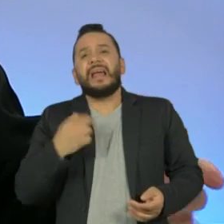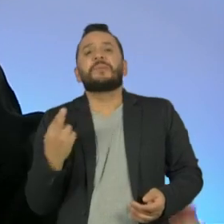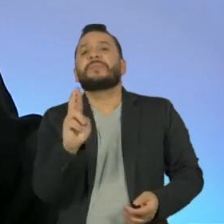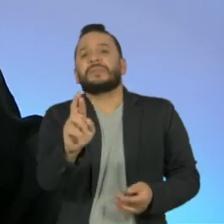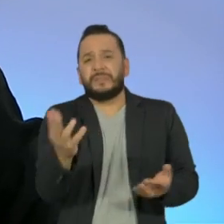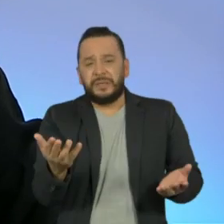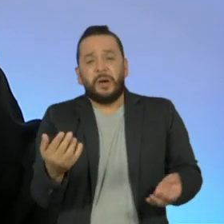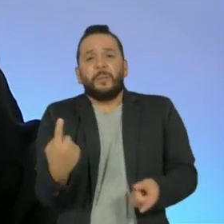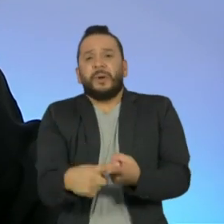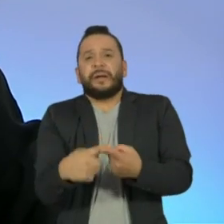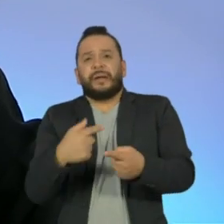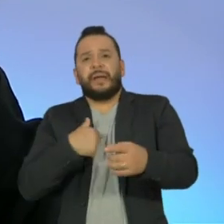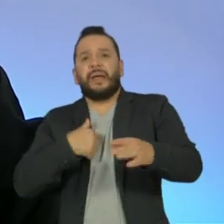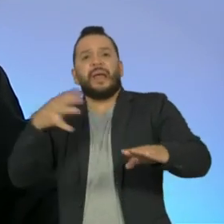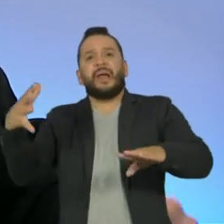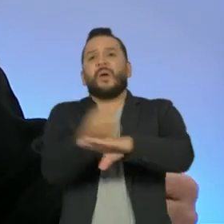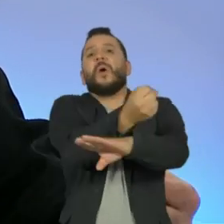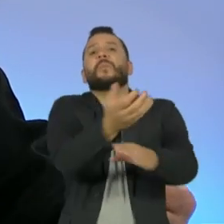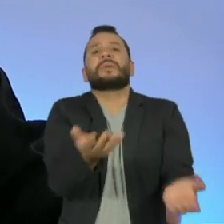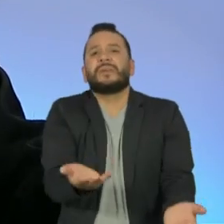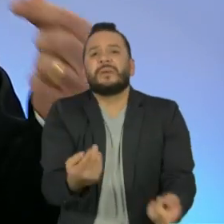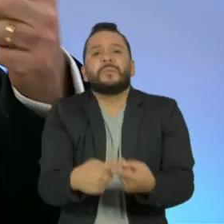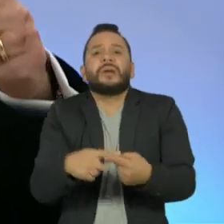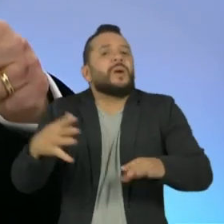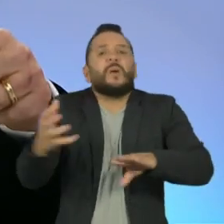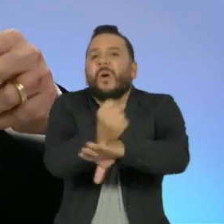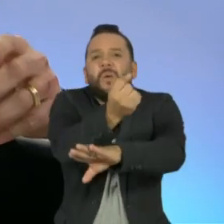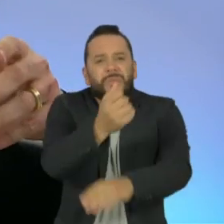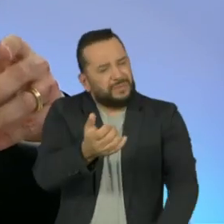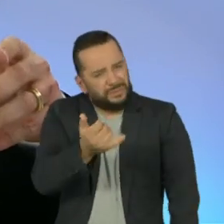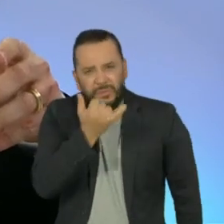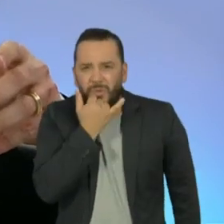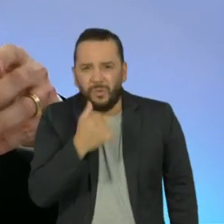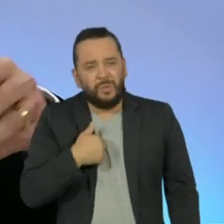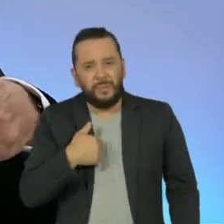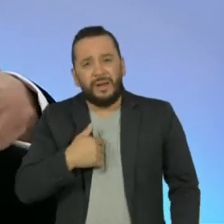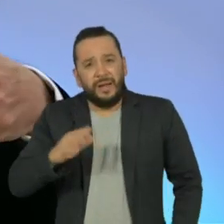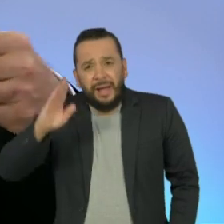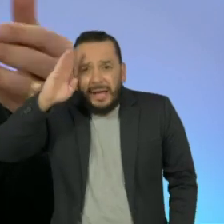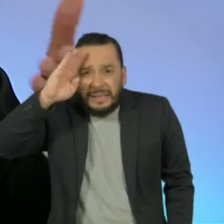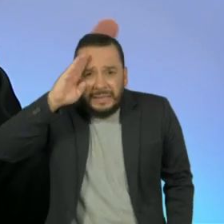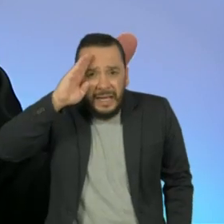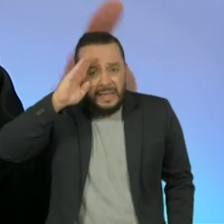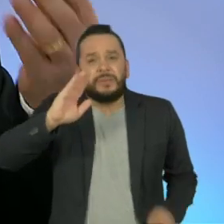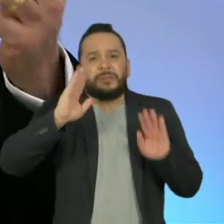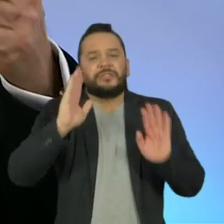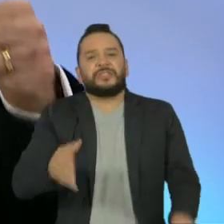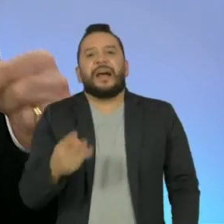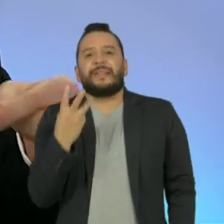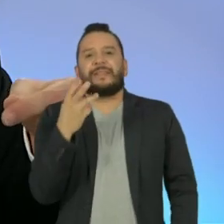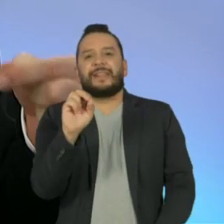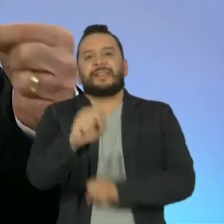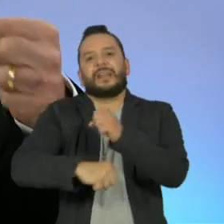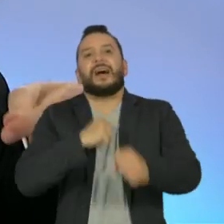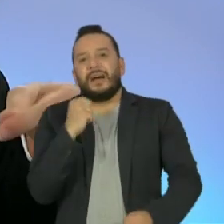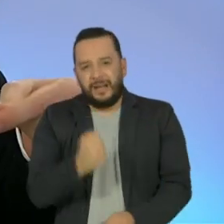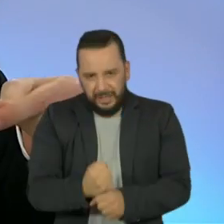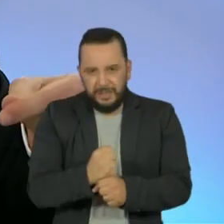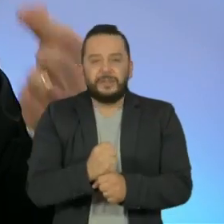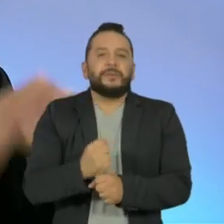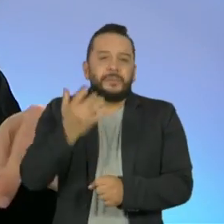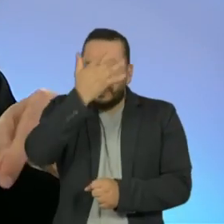se daria um golpe? Eu duvido que as Forças Armadas, que levaram três décadas para recuperarem o